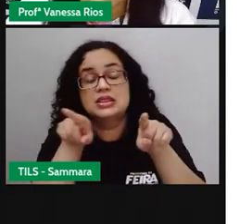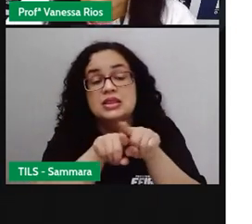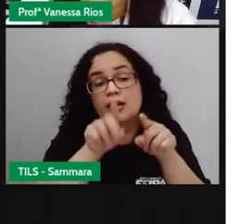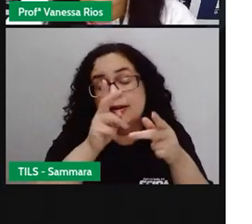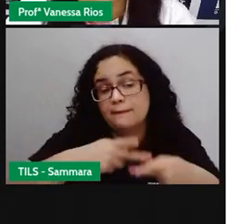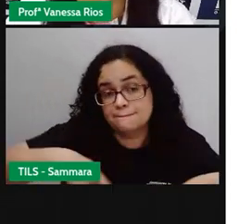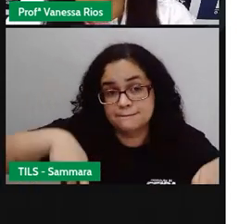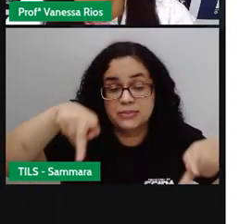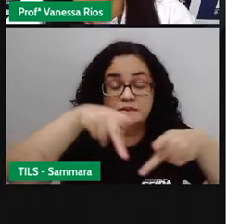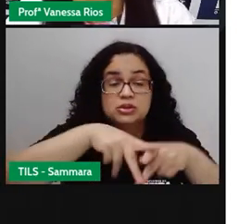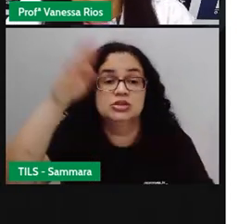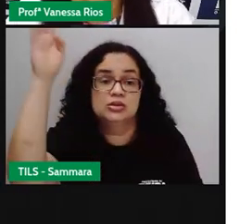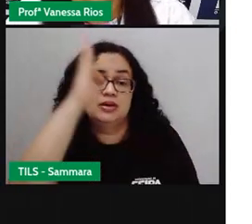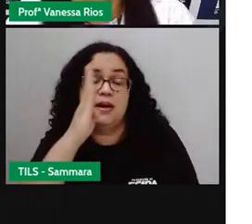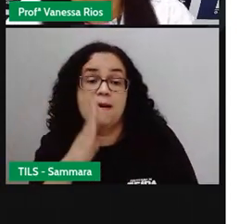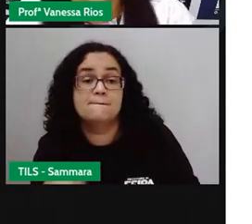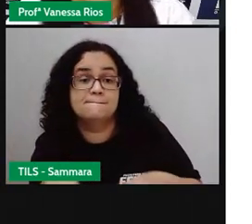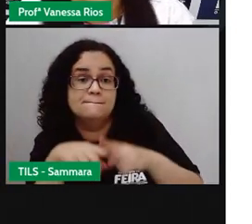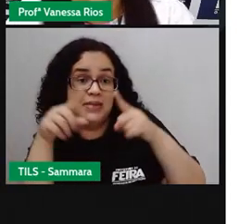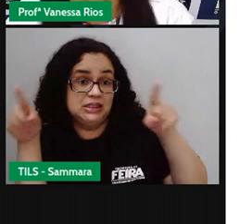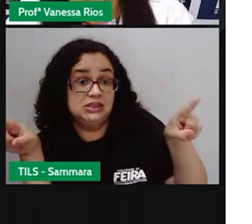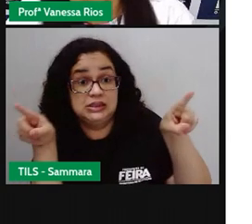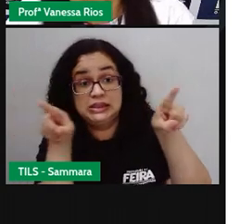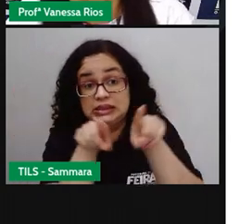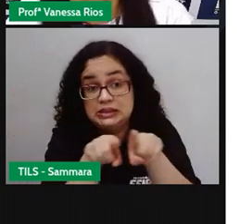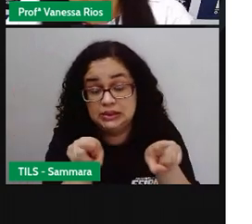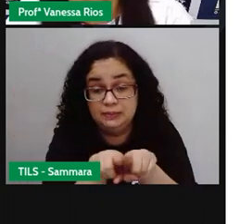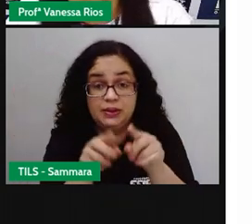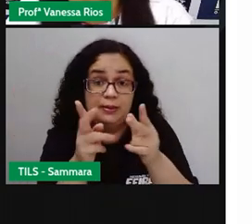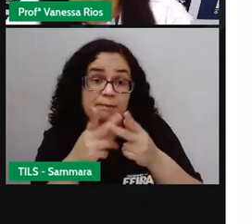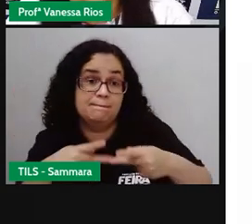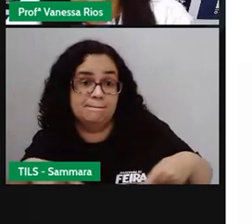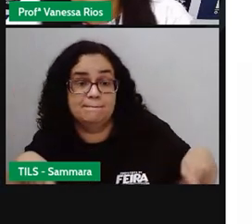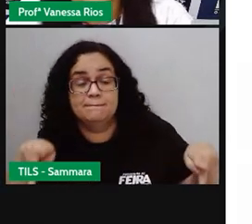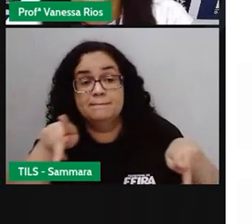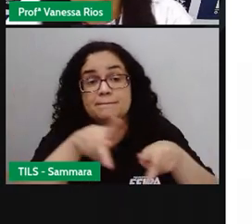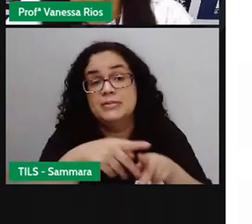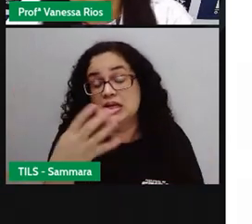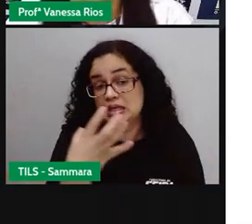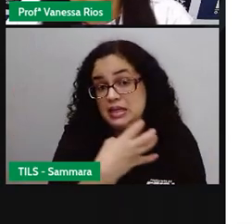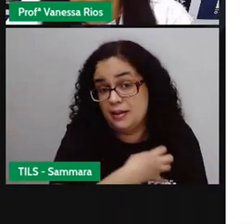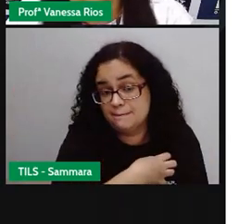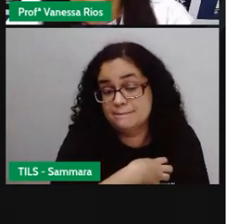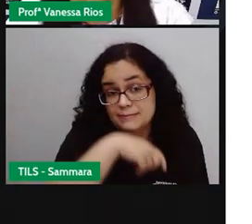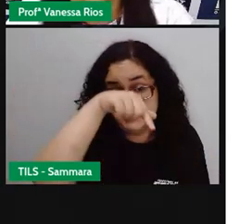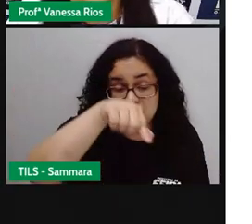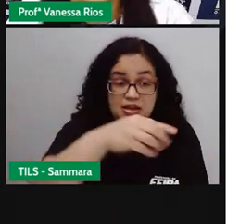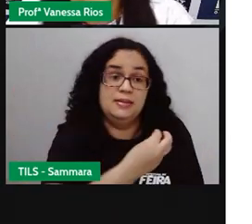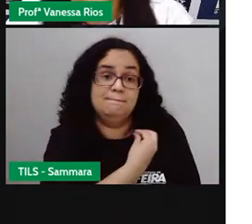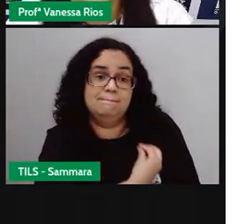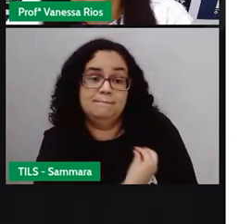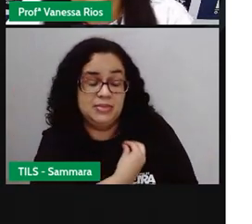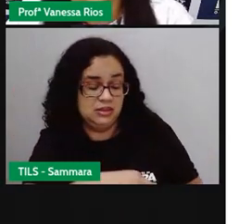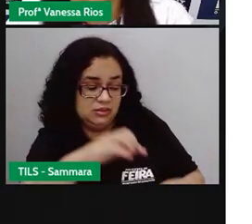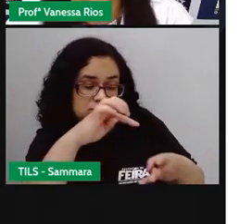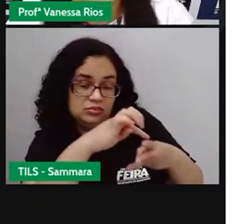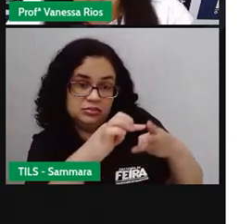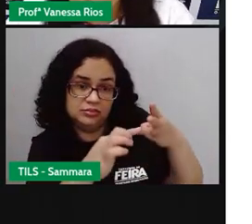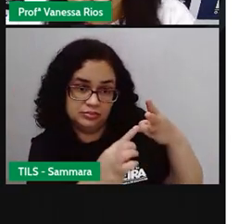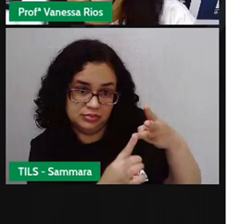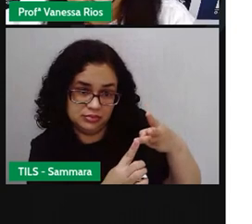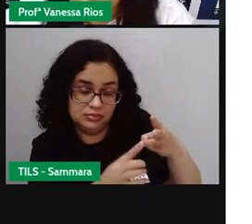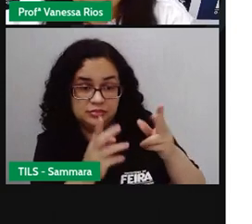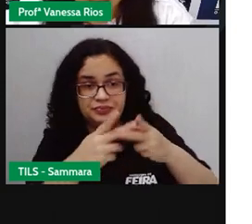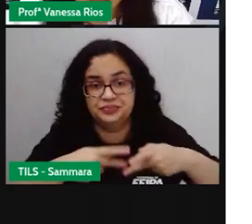população brasileira, mas também, principalmente aqui da população baiana, que tem a presença aí desses três povos em sua